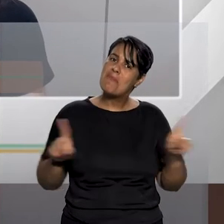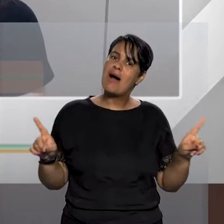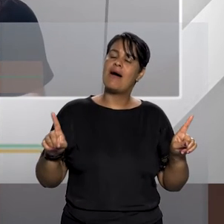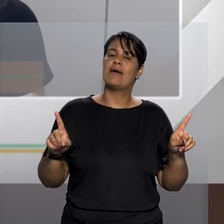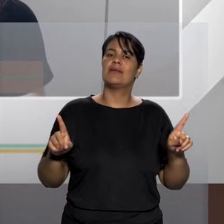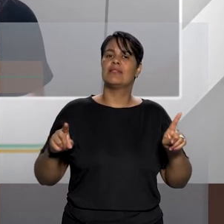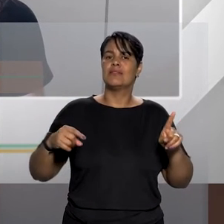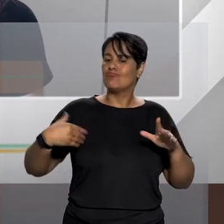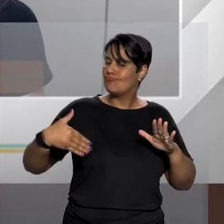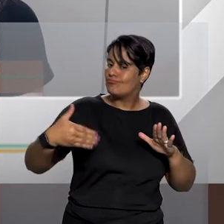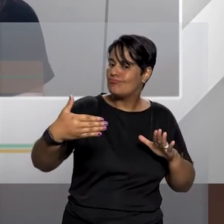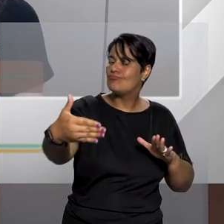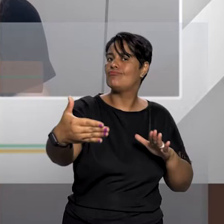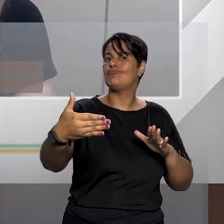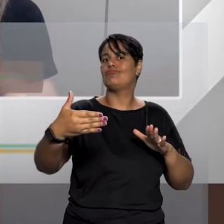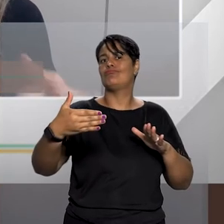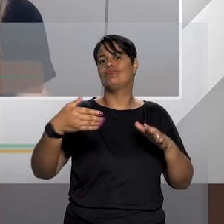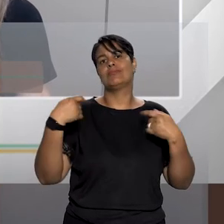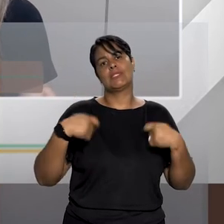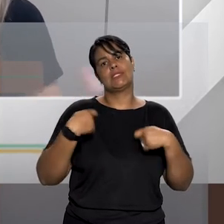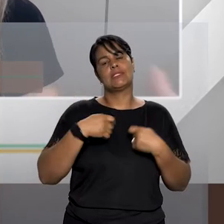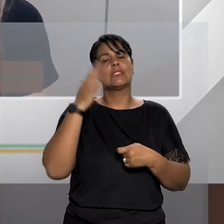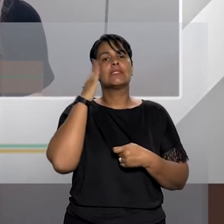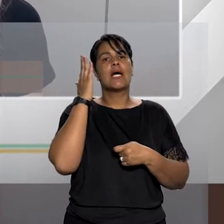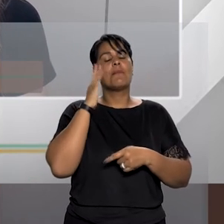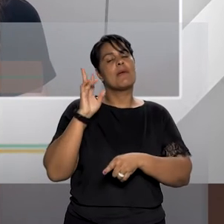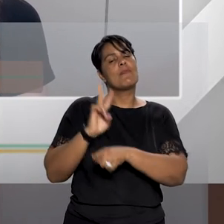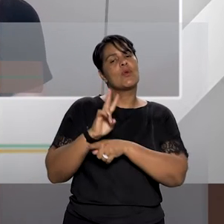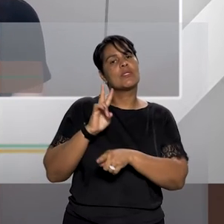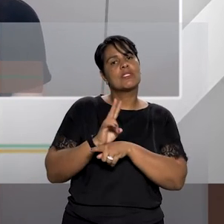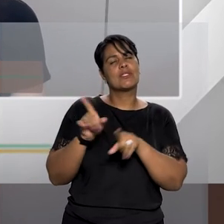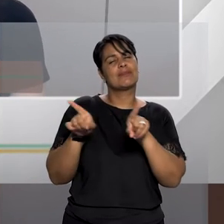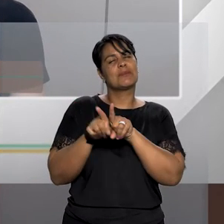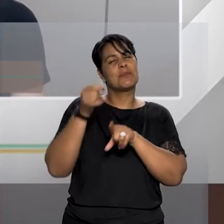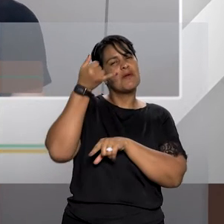de projeção, de proteção, no sentido preventivo de tutelas de Estado.